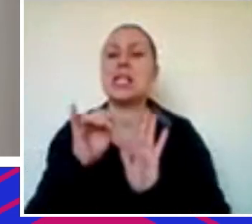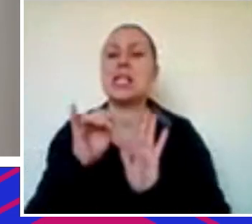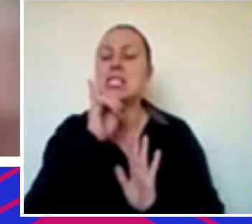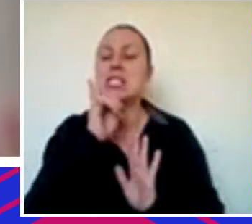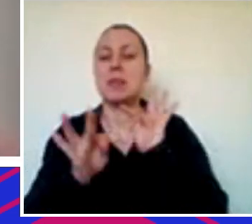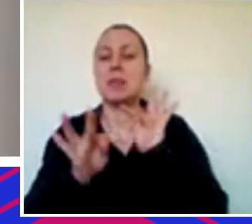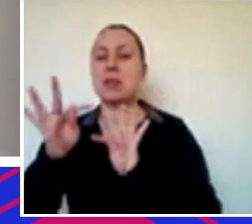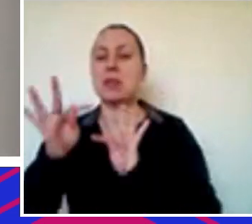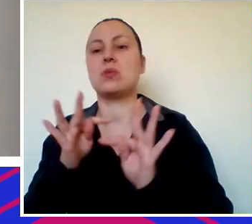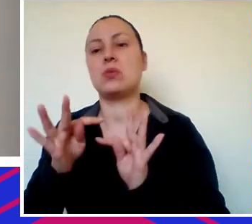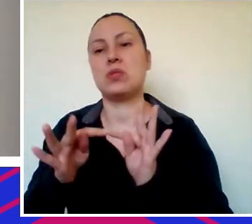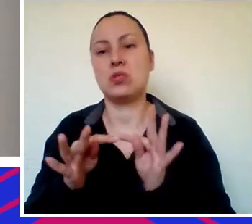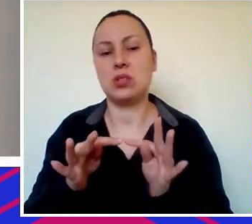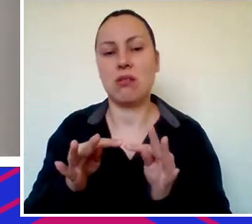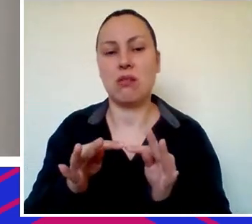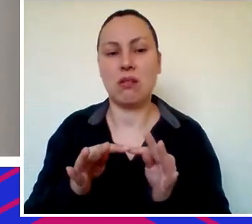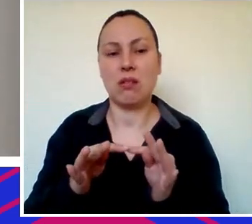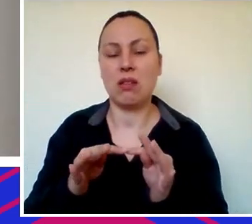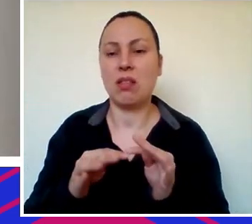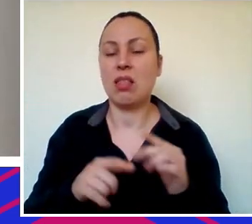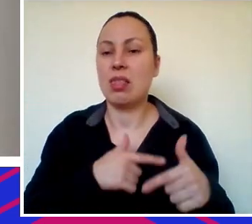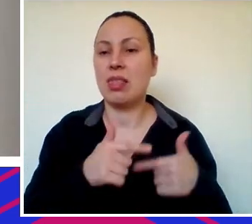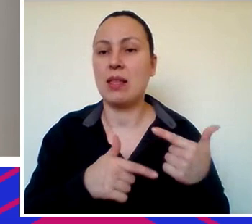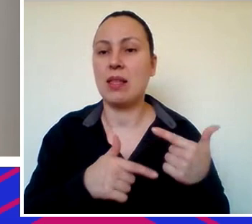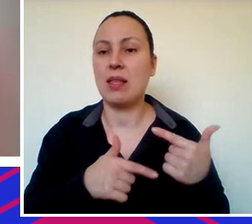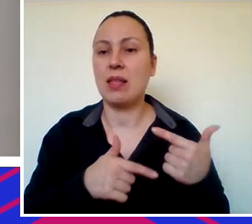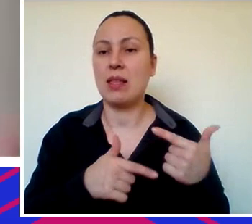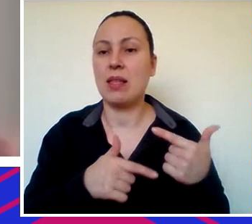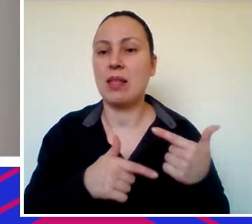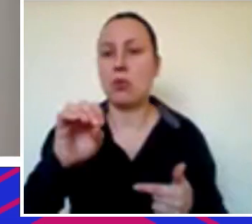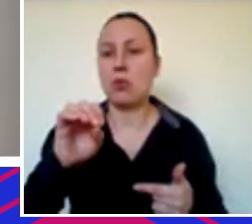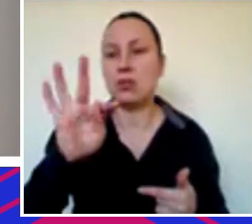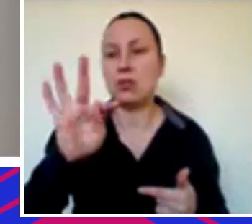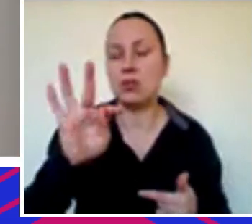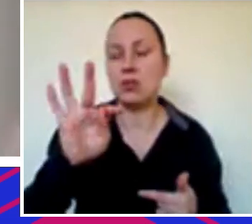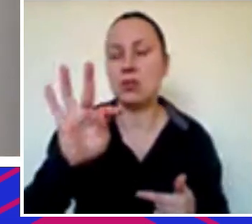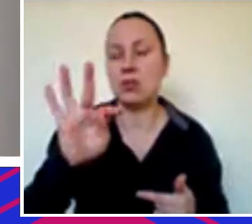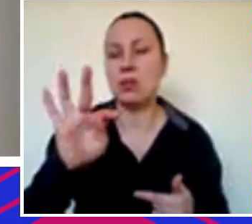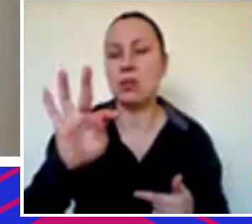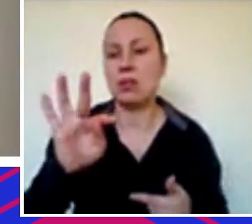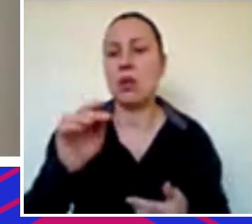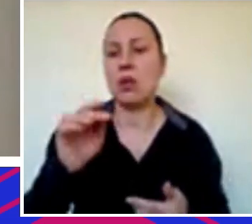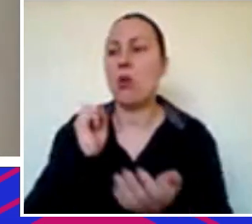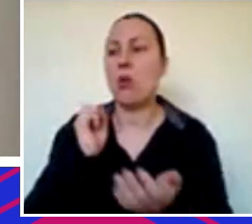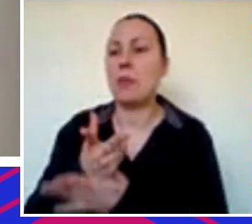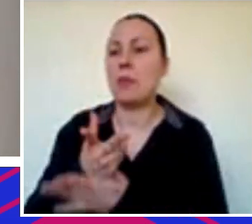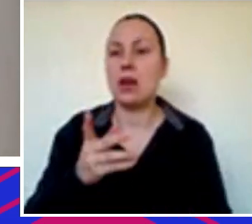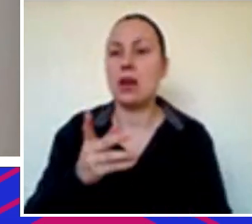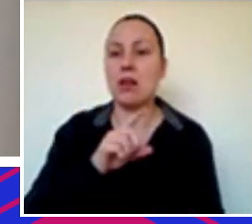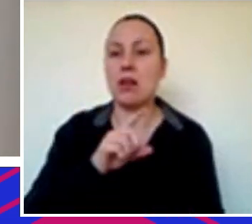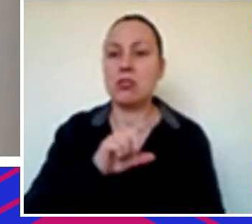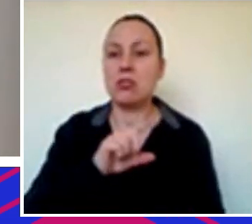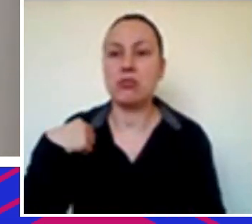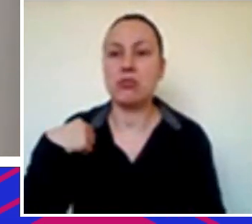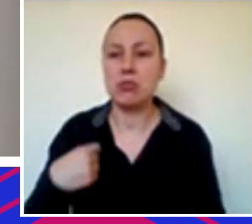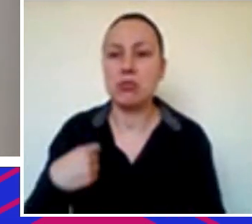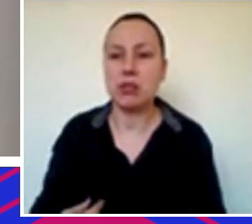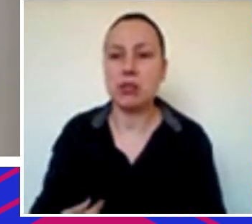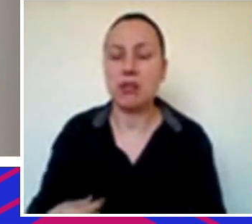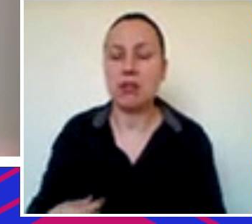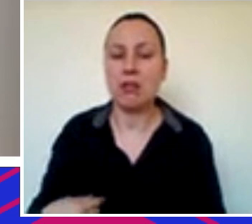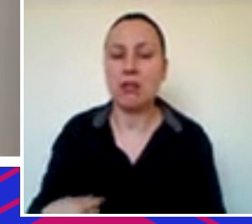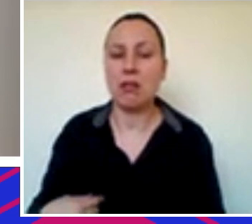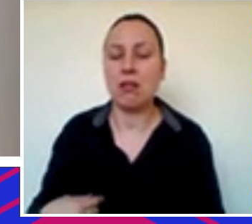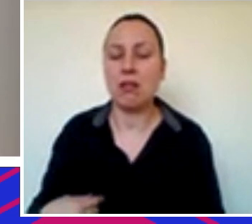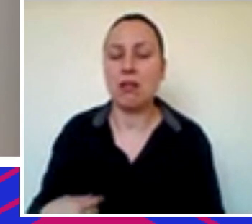tecnologia que trabalham com IoT, né, você comprar um commodity da China com o dinheiro de equity vindo de um investidor de venture capital